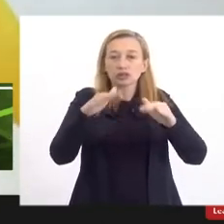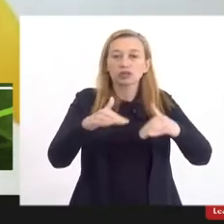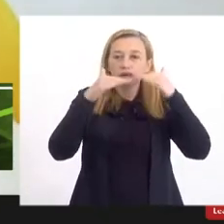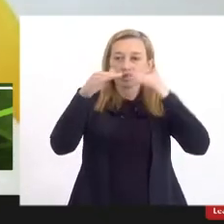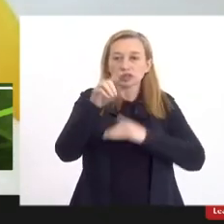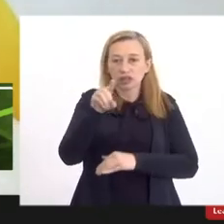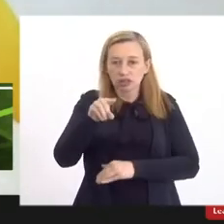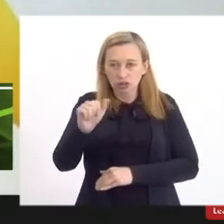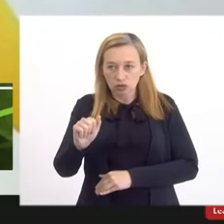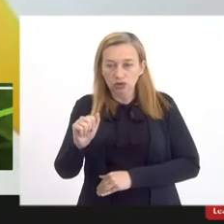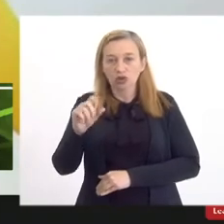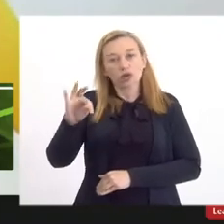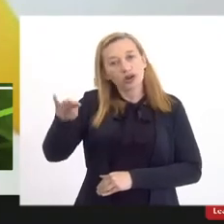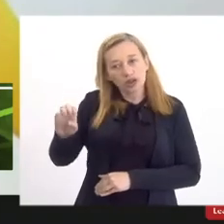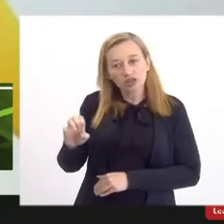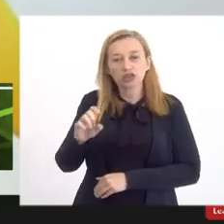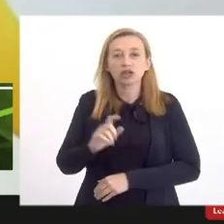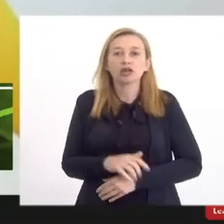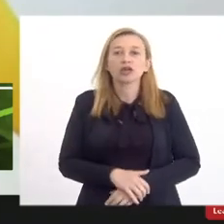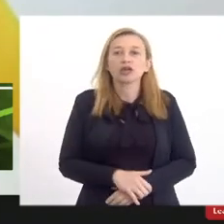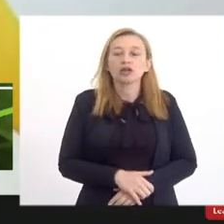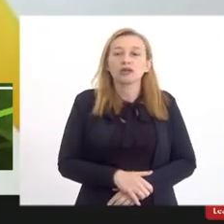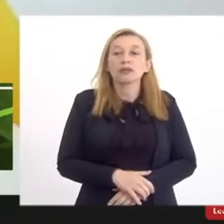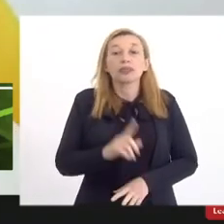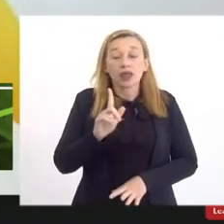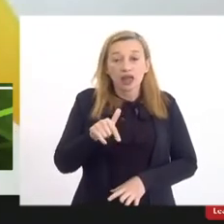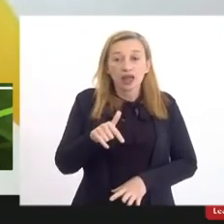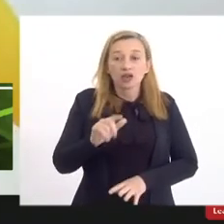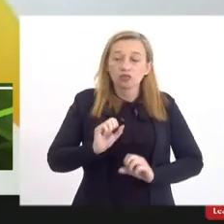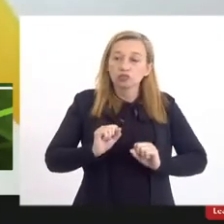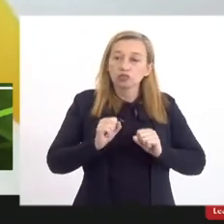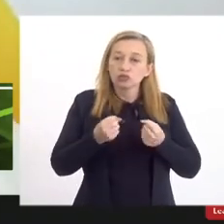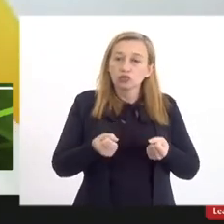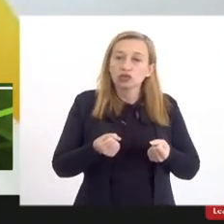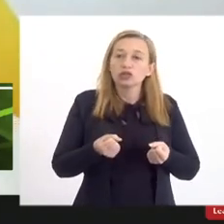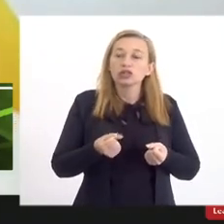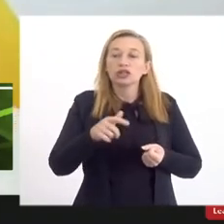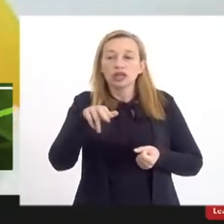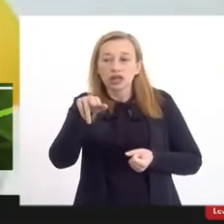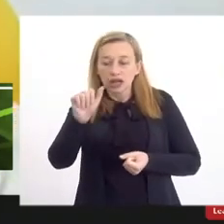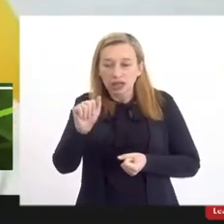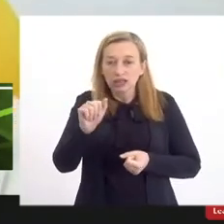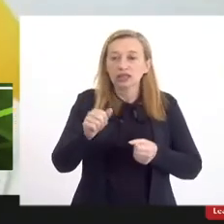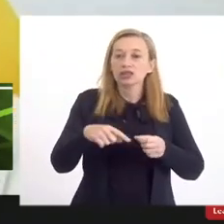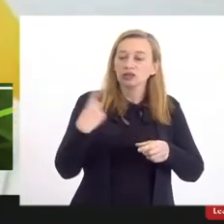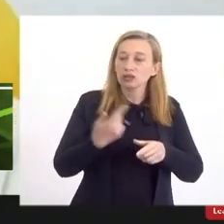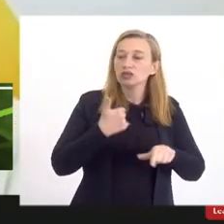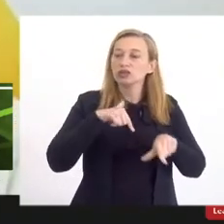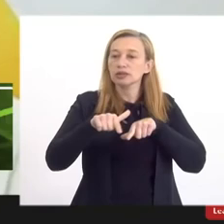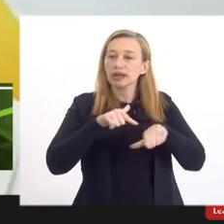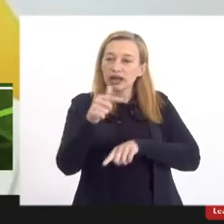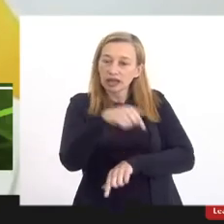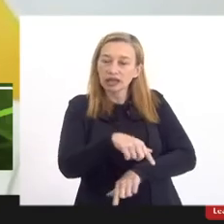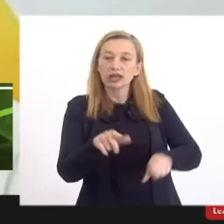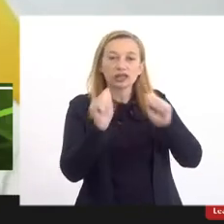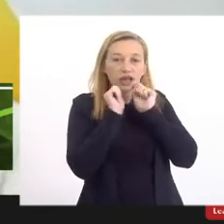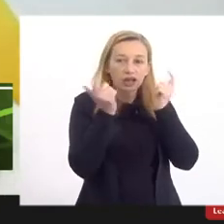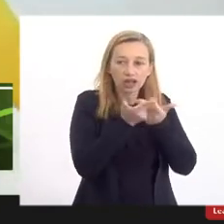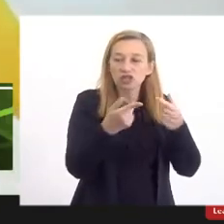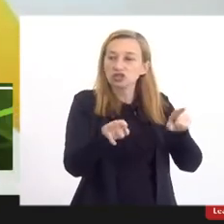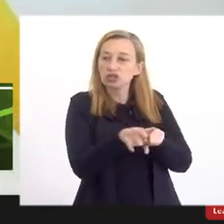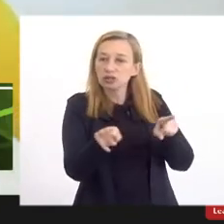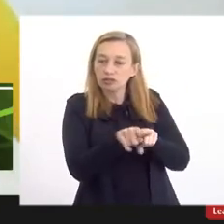zona oeste e esse é um pressuposto Ana que a gente tem trabalhado também aqui na LERJ então muito em